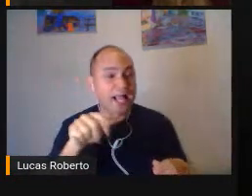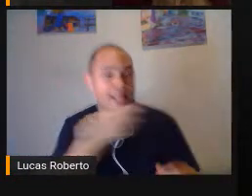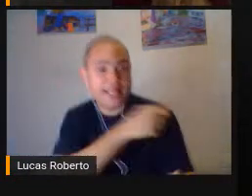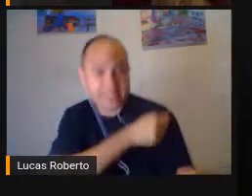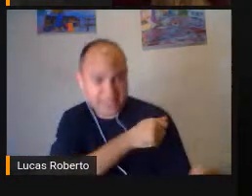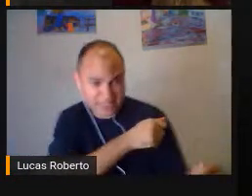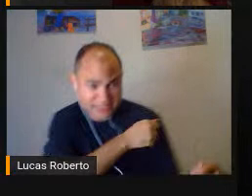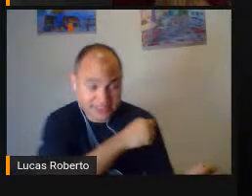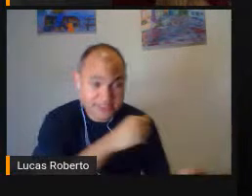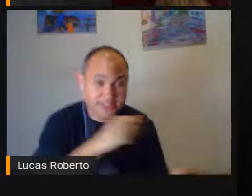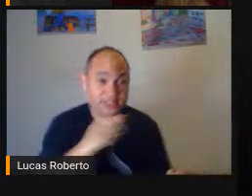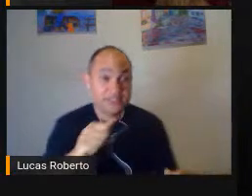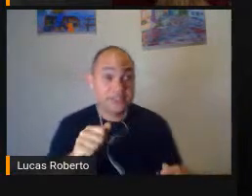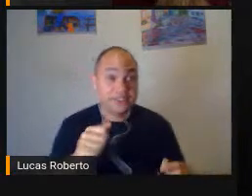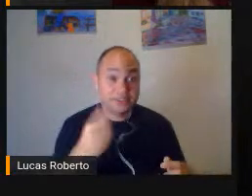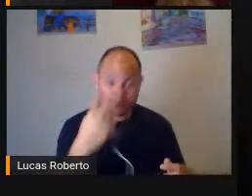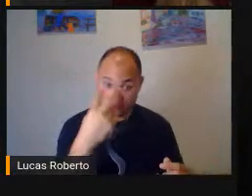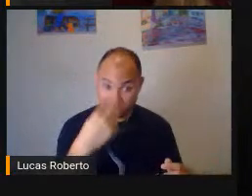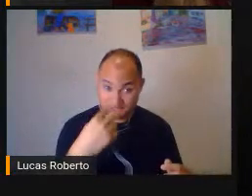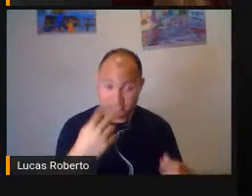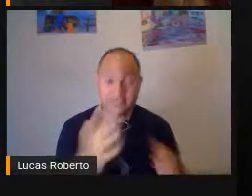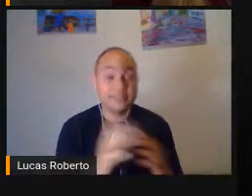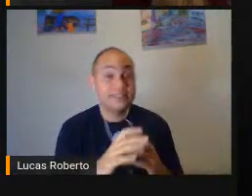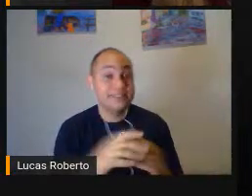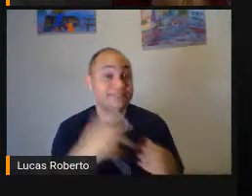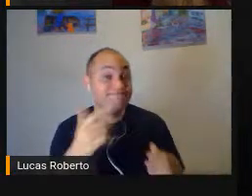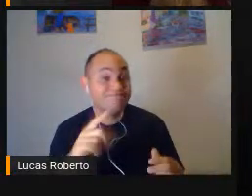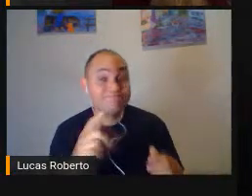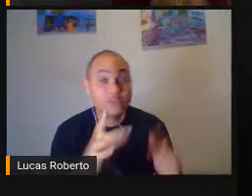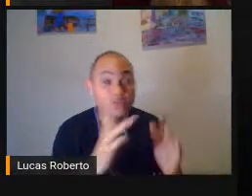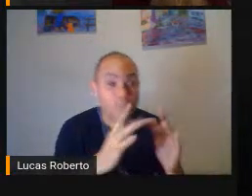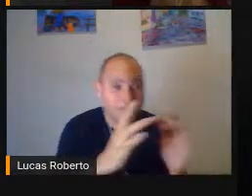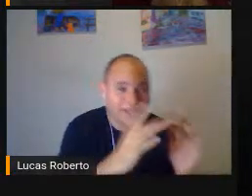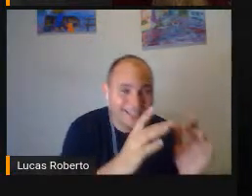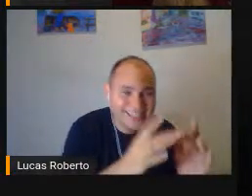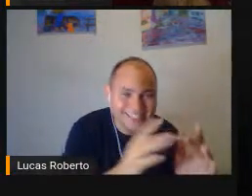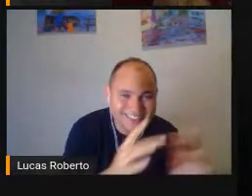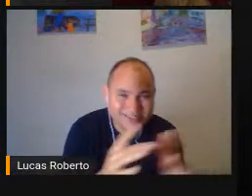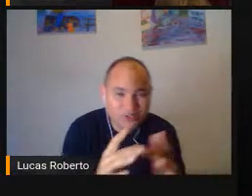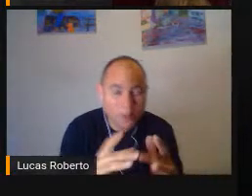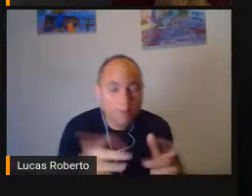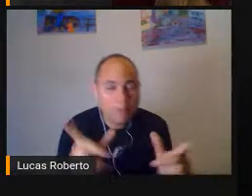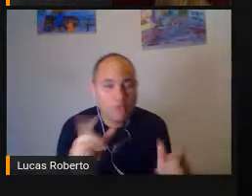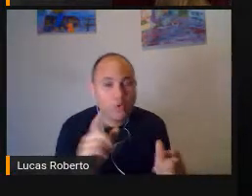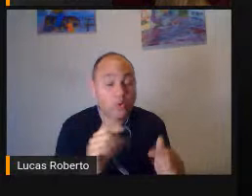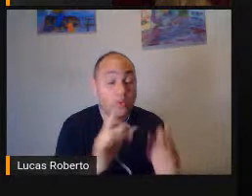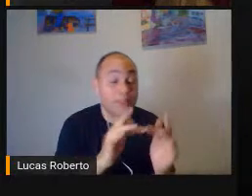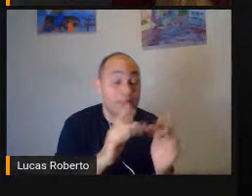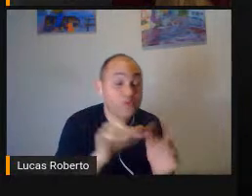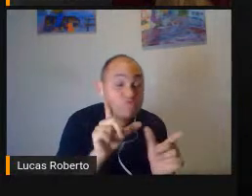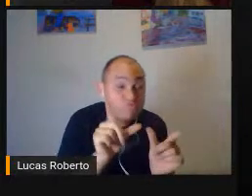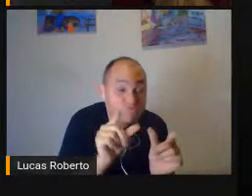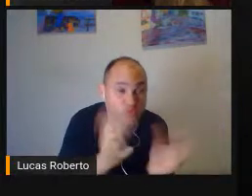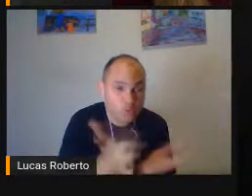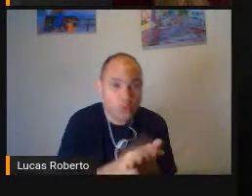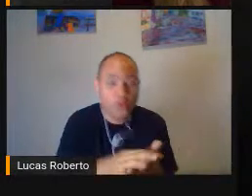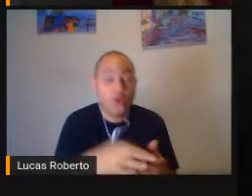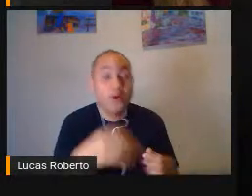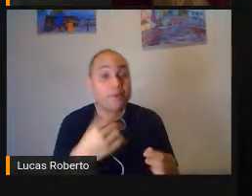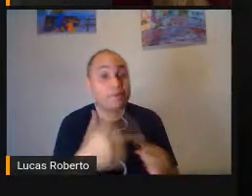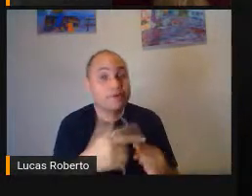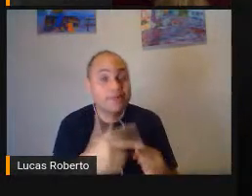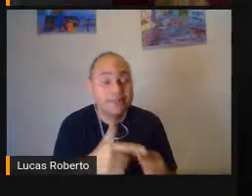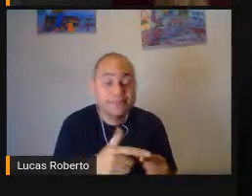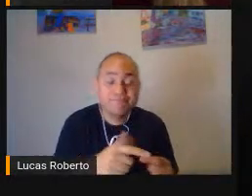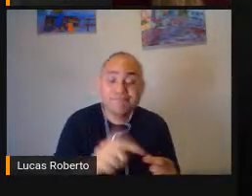ela Experiências Enriquecedoras De contato Com a leitura E a escrita E de estímulo Sensorial Pelo manuseio De objetos